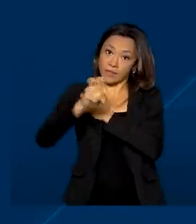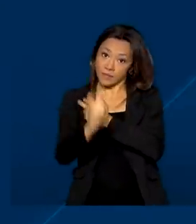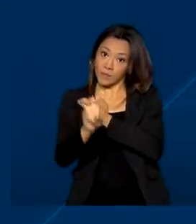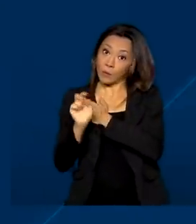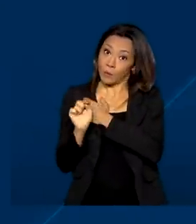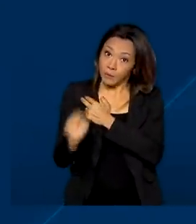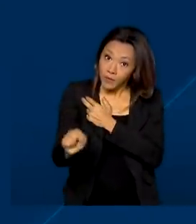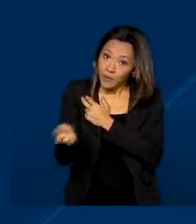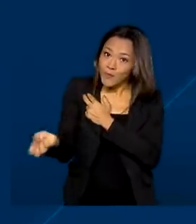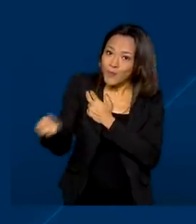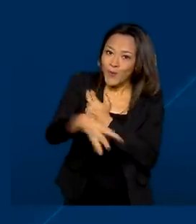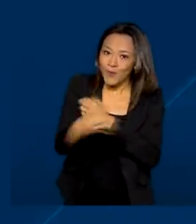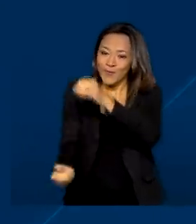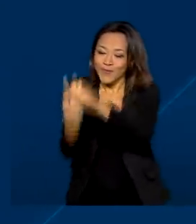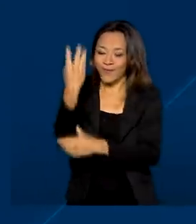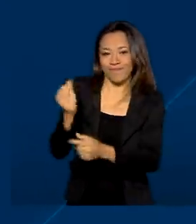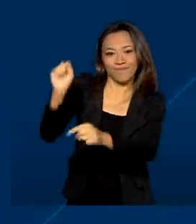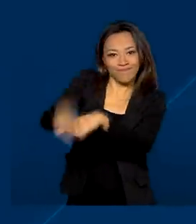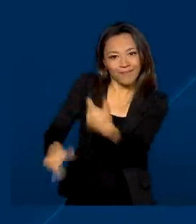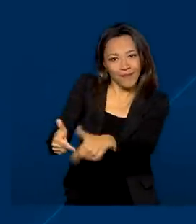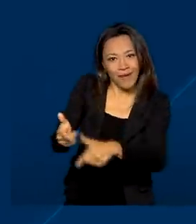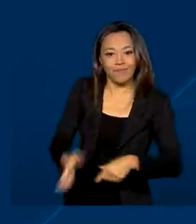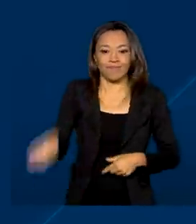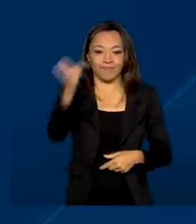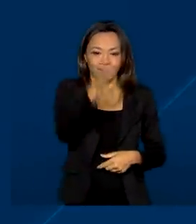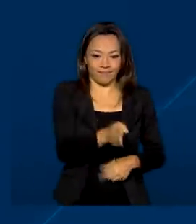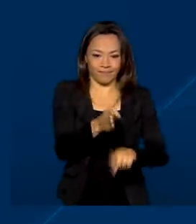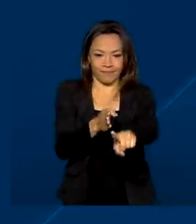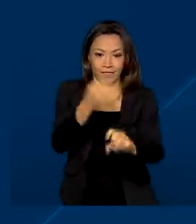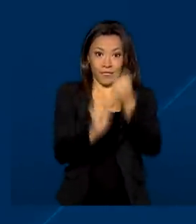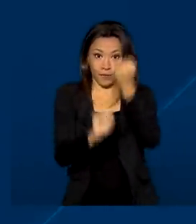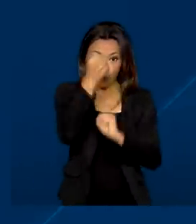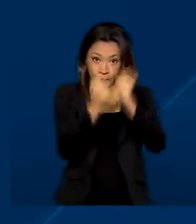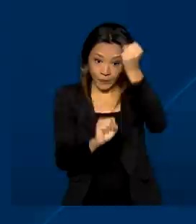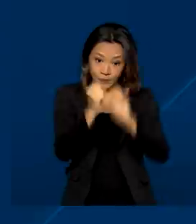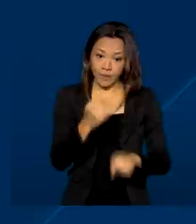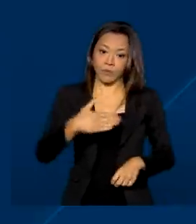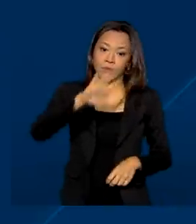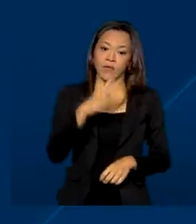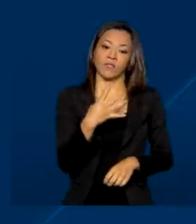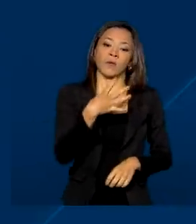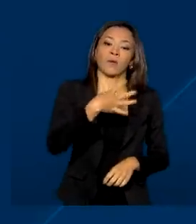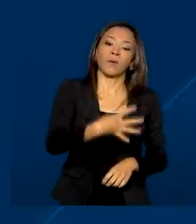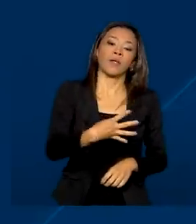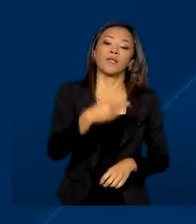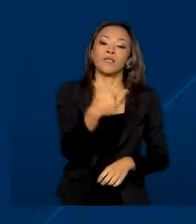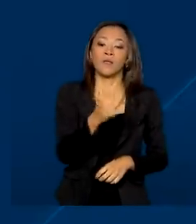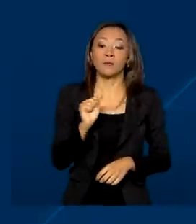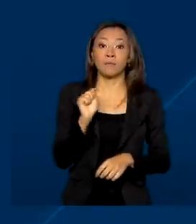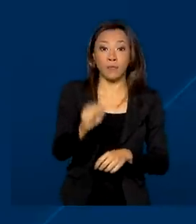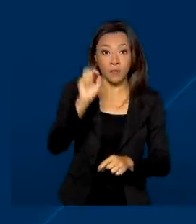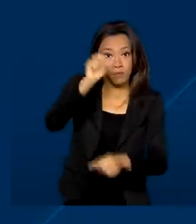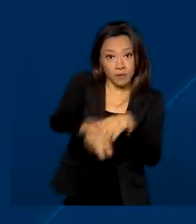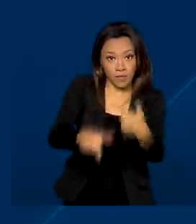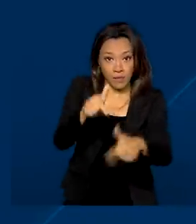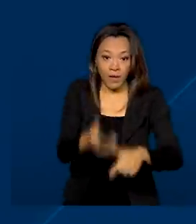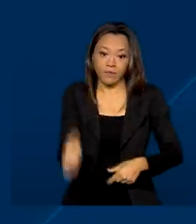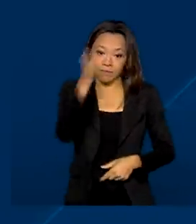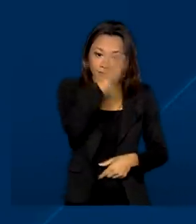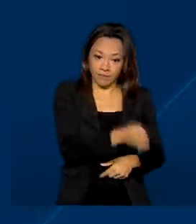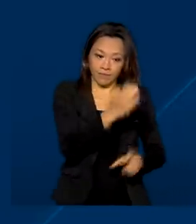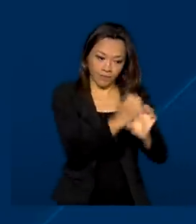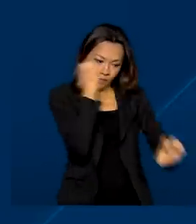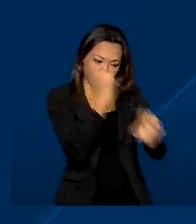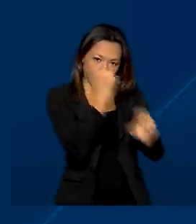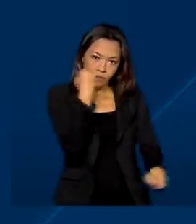mil novos postos, seguido pela indústria com mais de 42 mil empregos, a construção civil